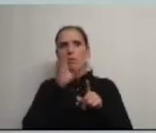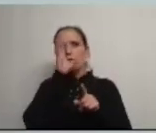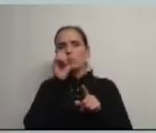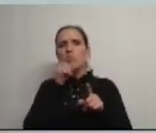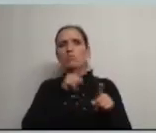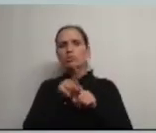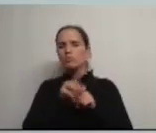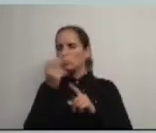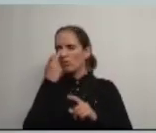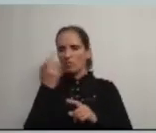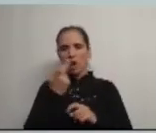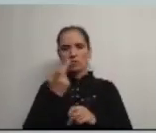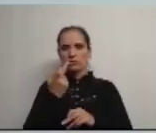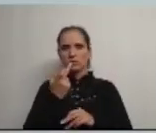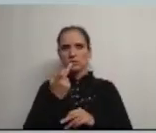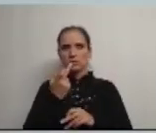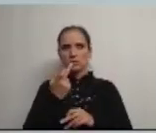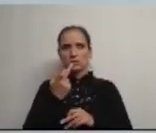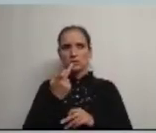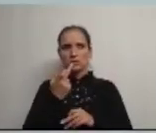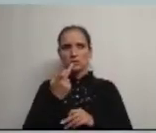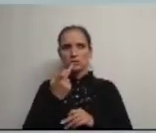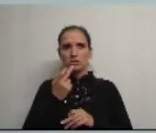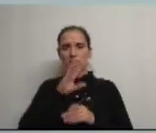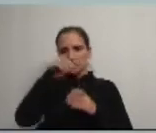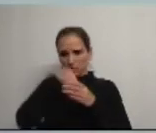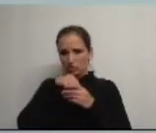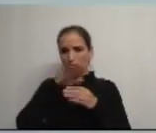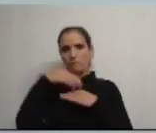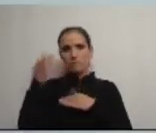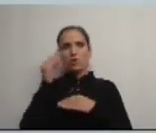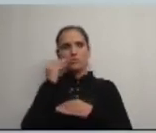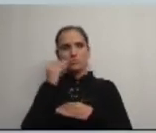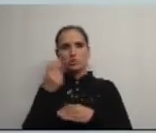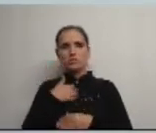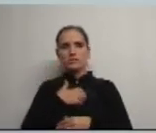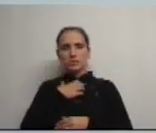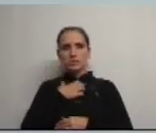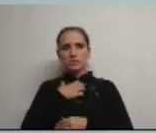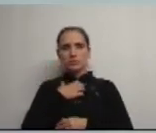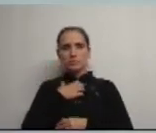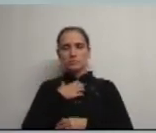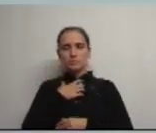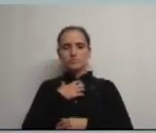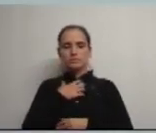por políticos muito fracos tanto internamente como externamente e eu sinto que